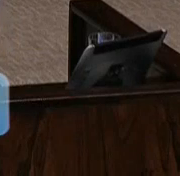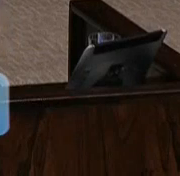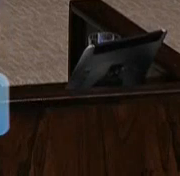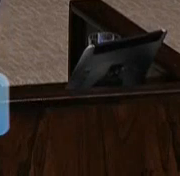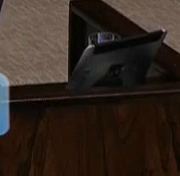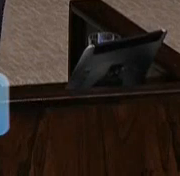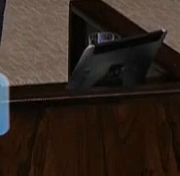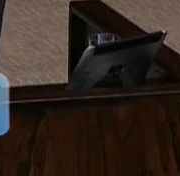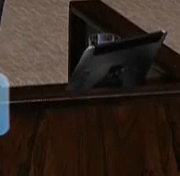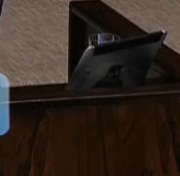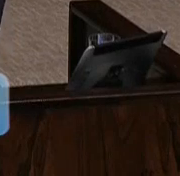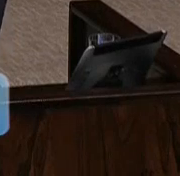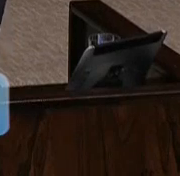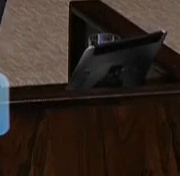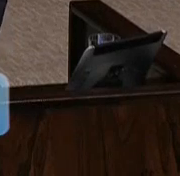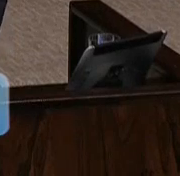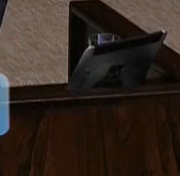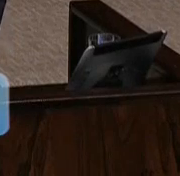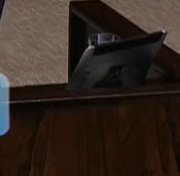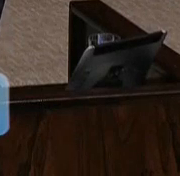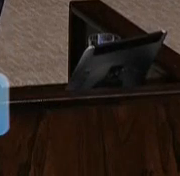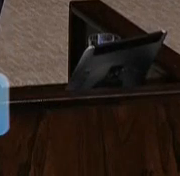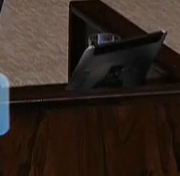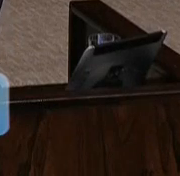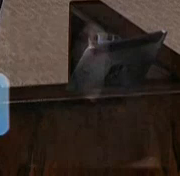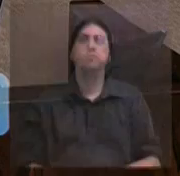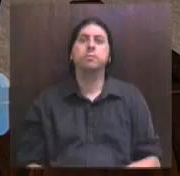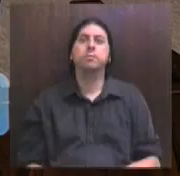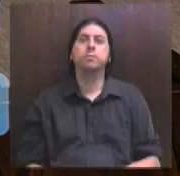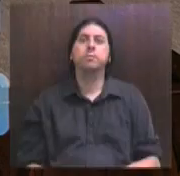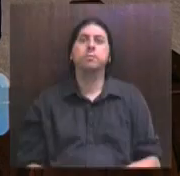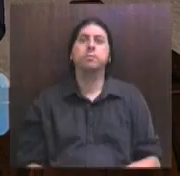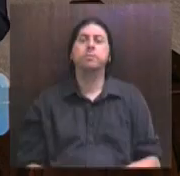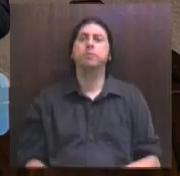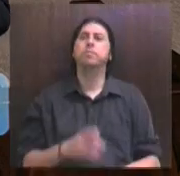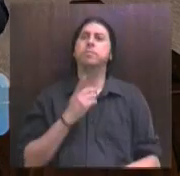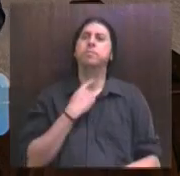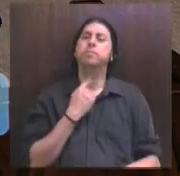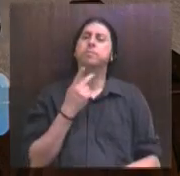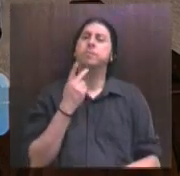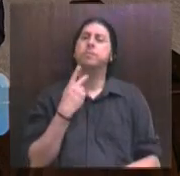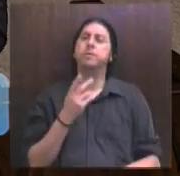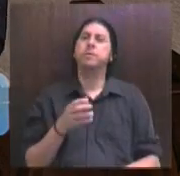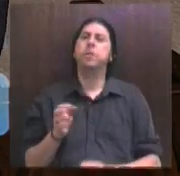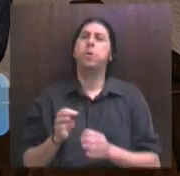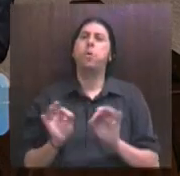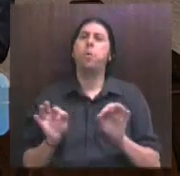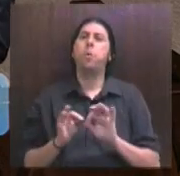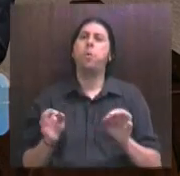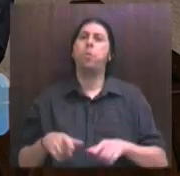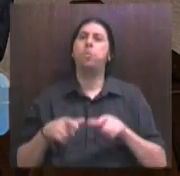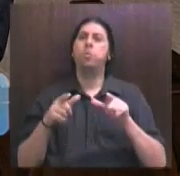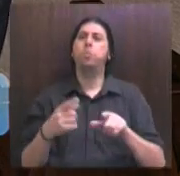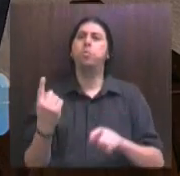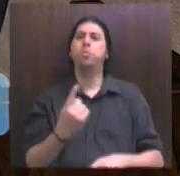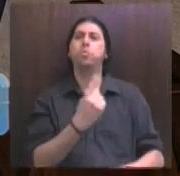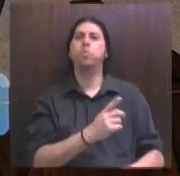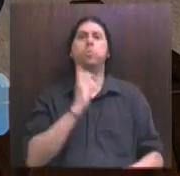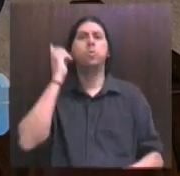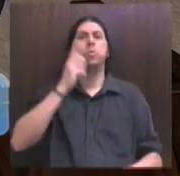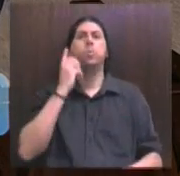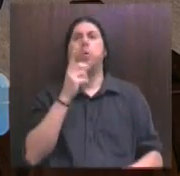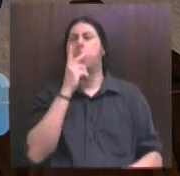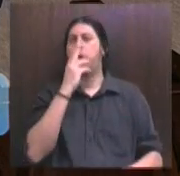singela homenagem feita por cada um dos deputados, por cada uma das deputadas, é o